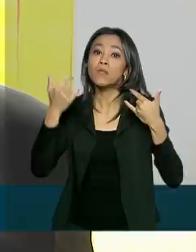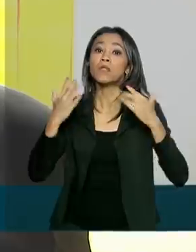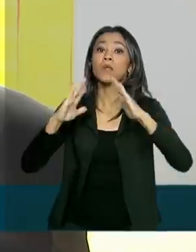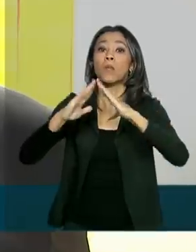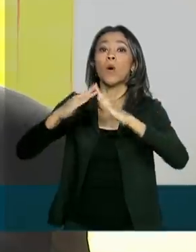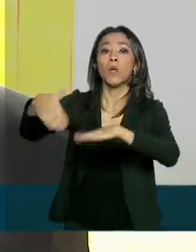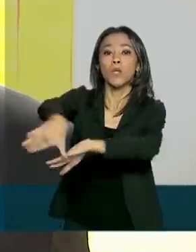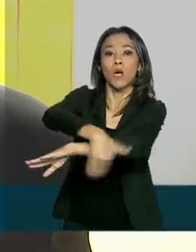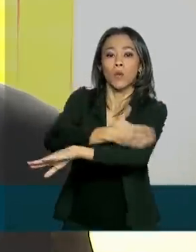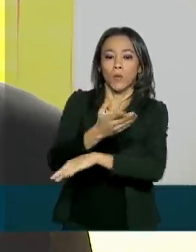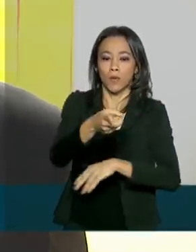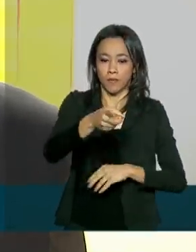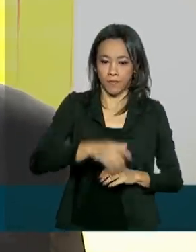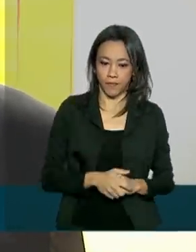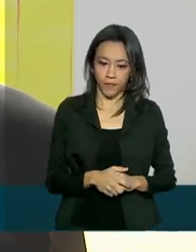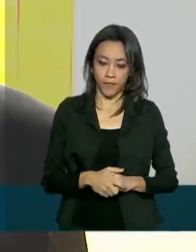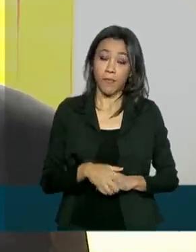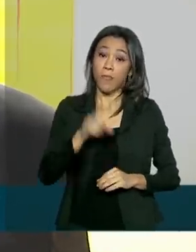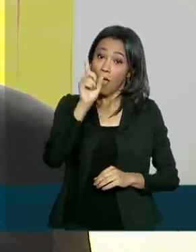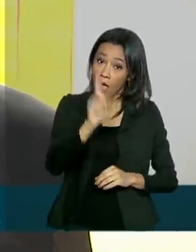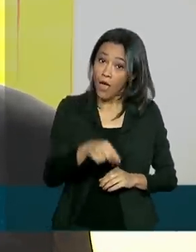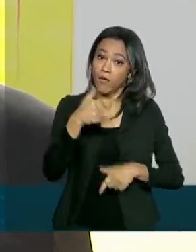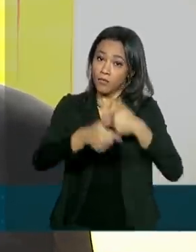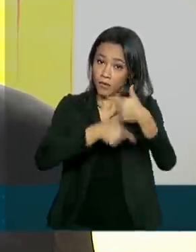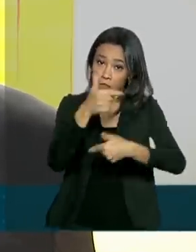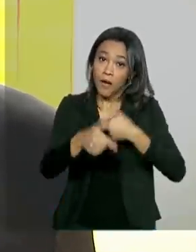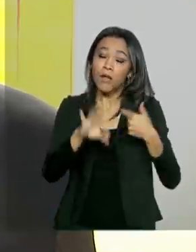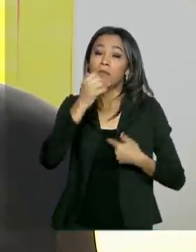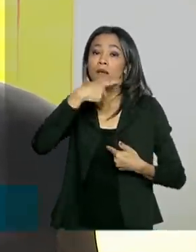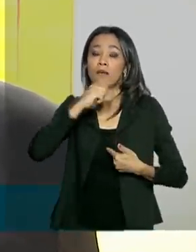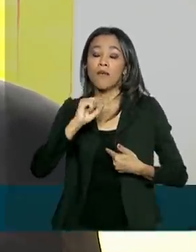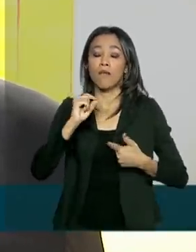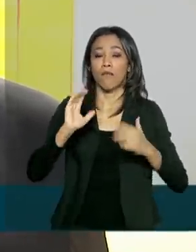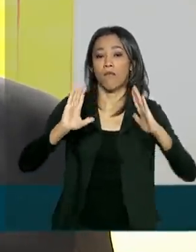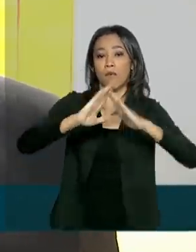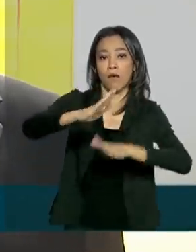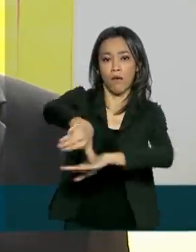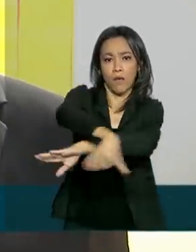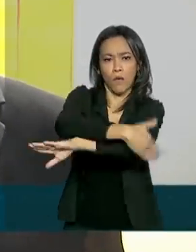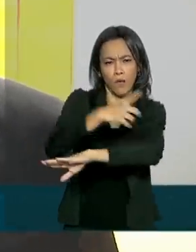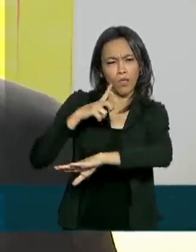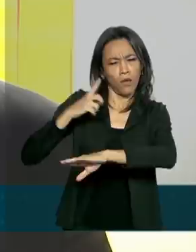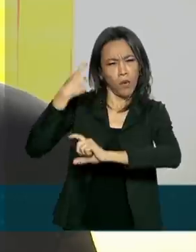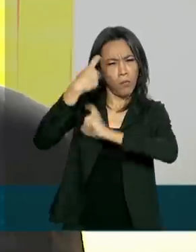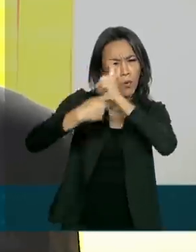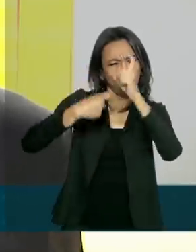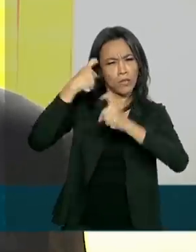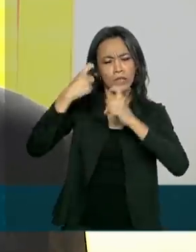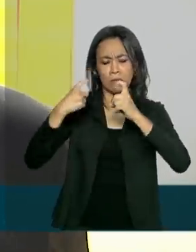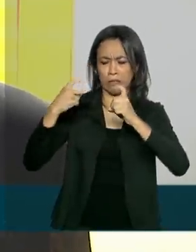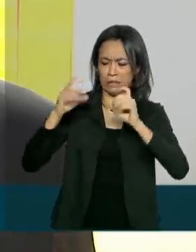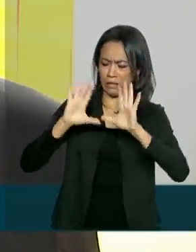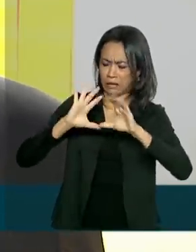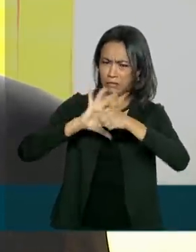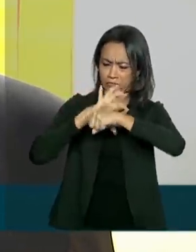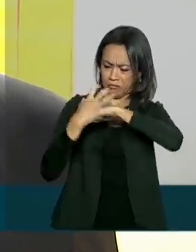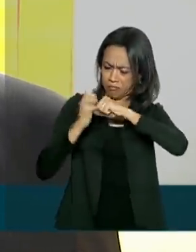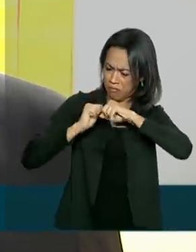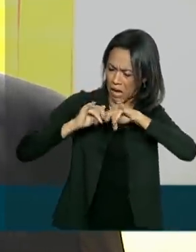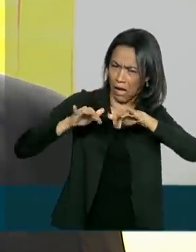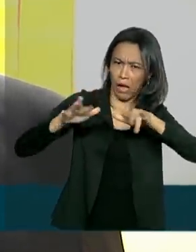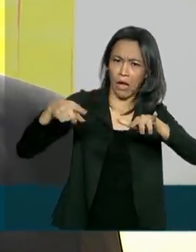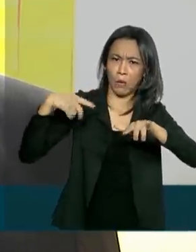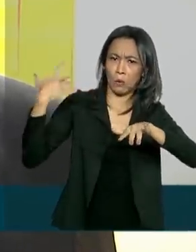rua. É uma ação específica para moradores em situação de rua. Há uma preocupação com essa pandemia e